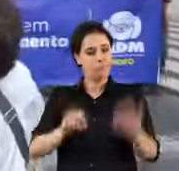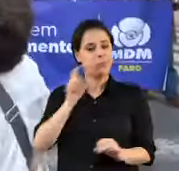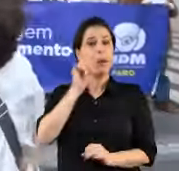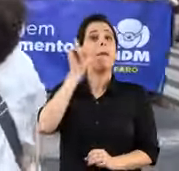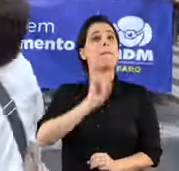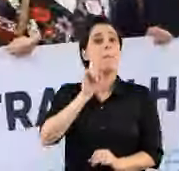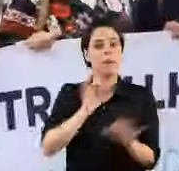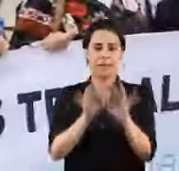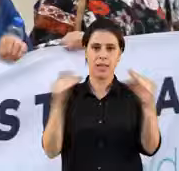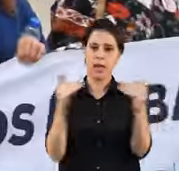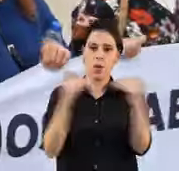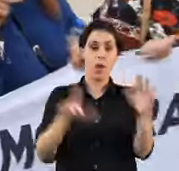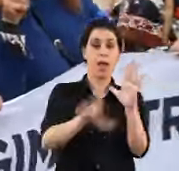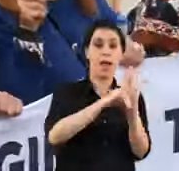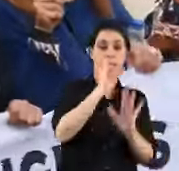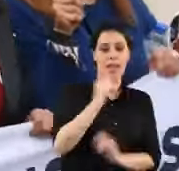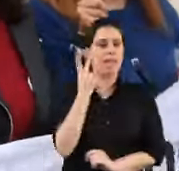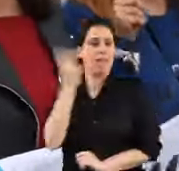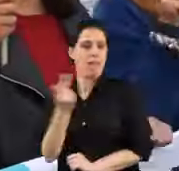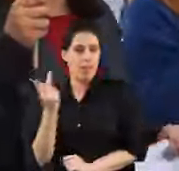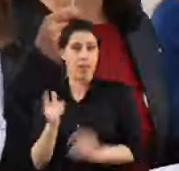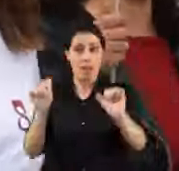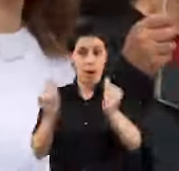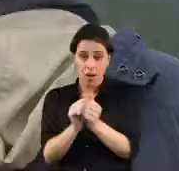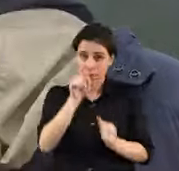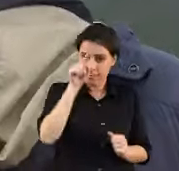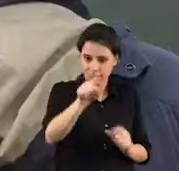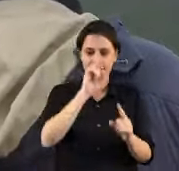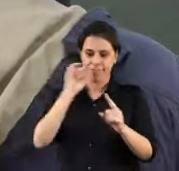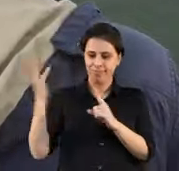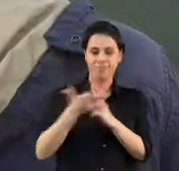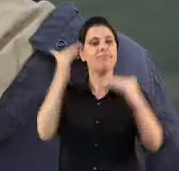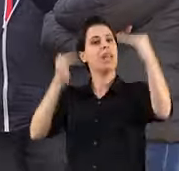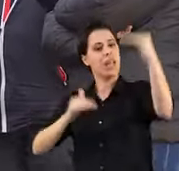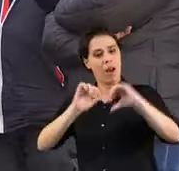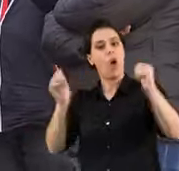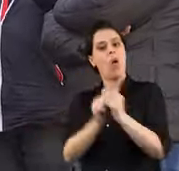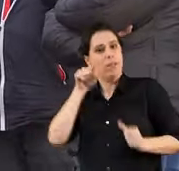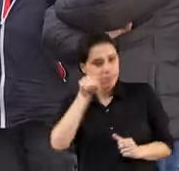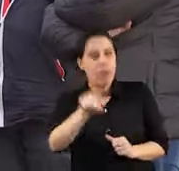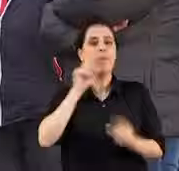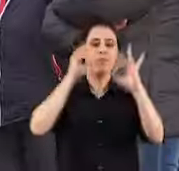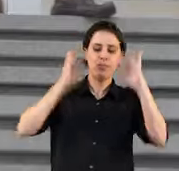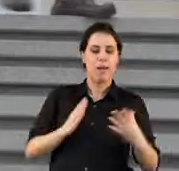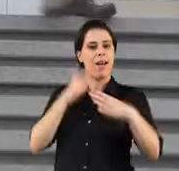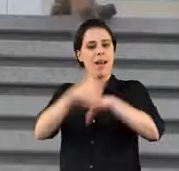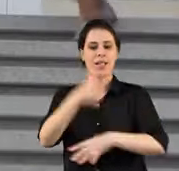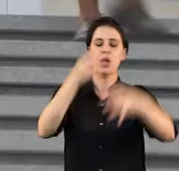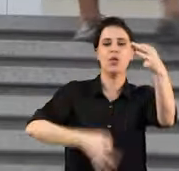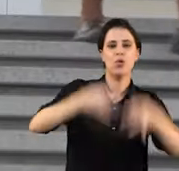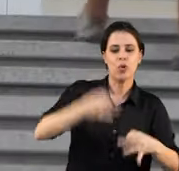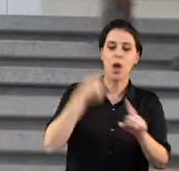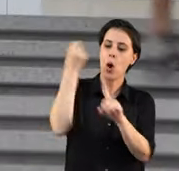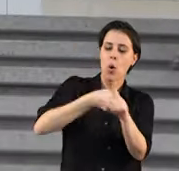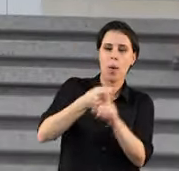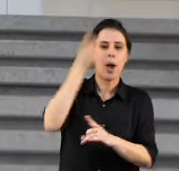Para assegurar às mulheres a igualdade na lei e na vida. Ao teu lado, por um ambiente equilibrado. Ao teu lado, para assegurar o acesso à